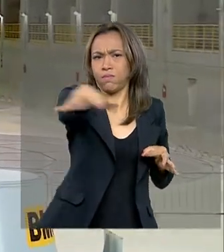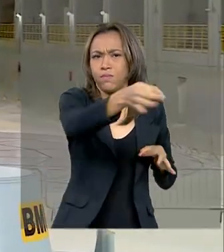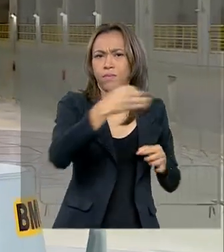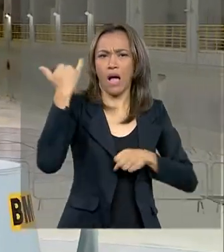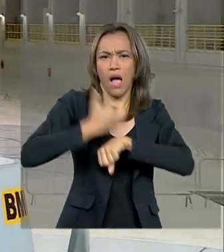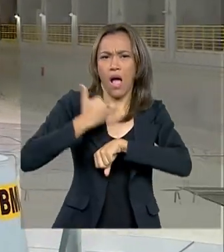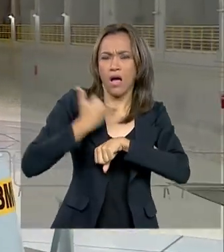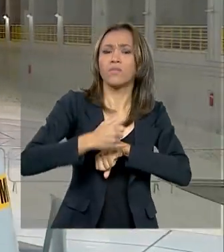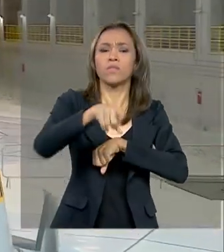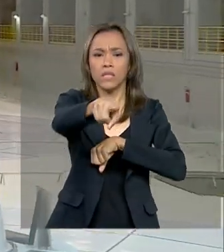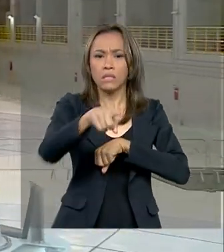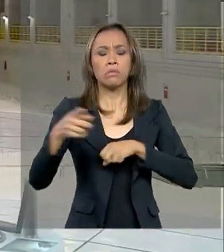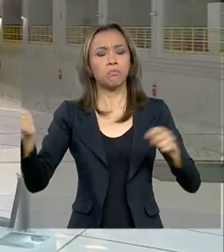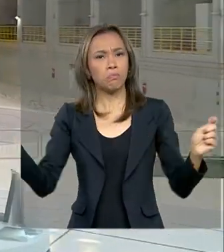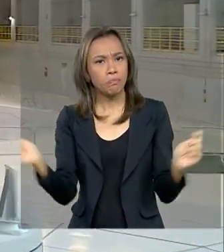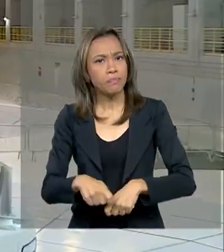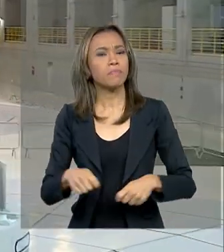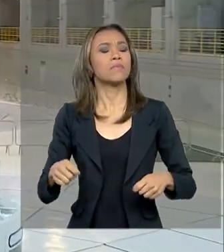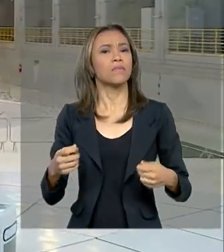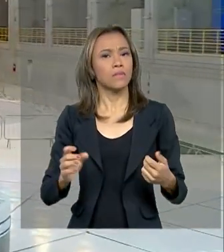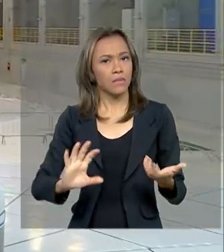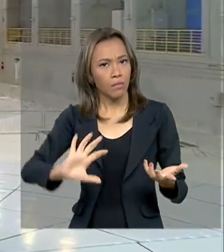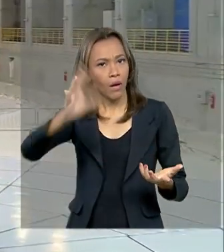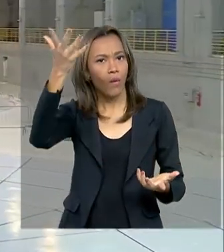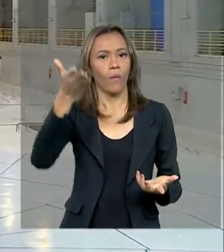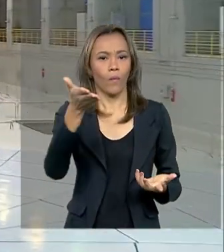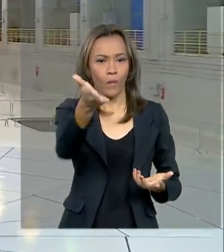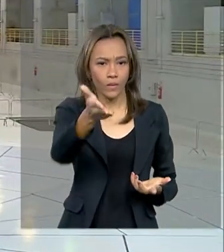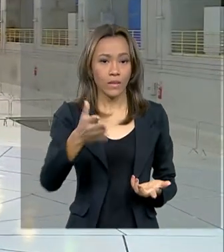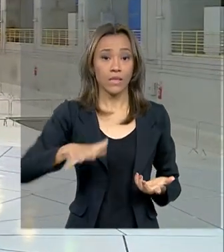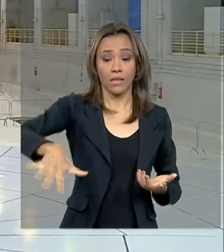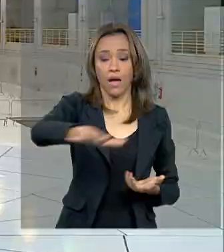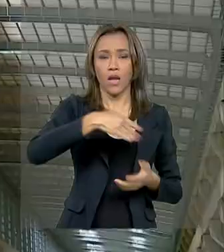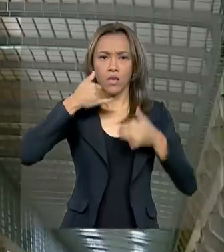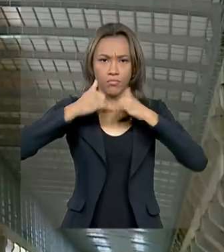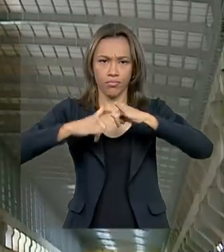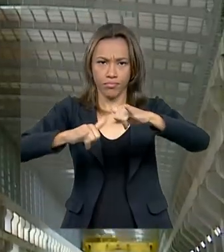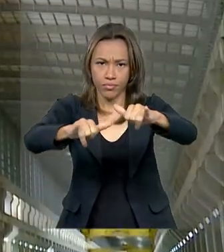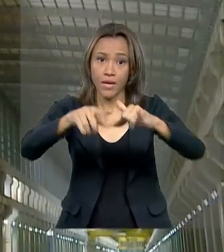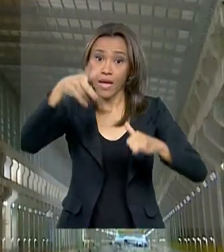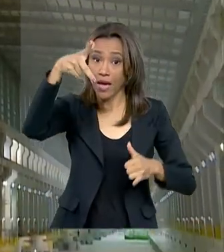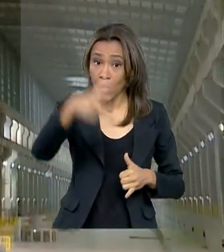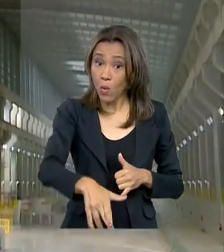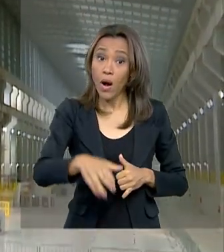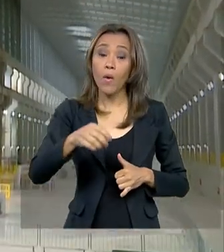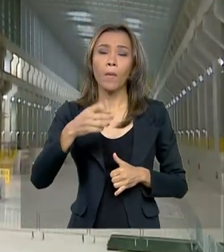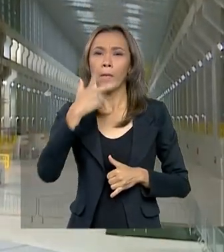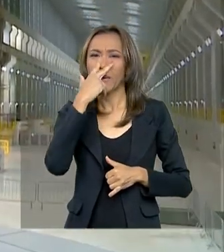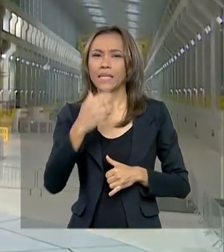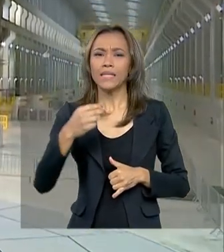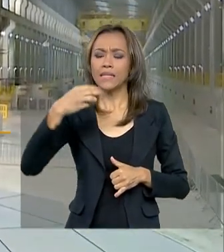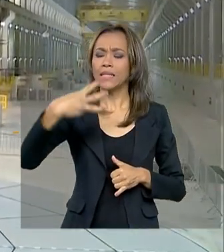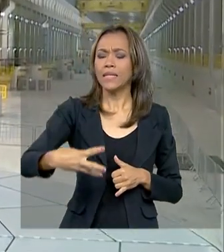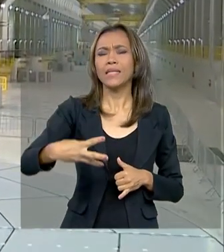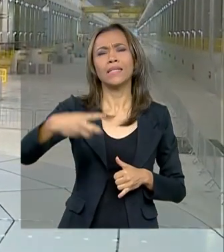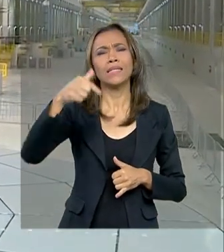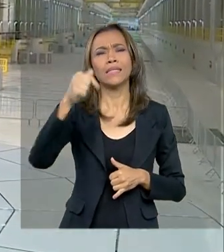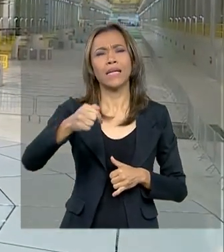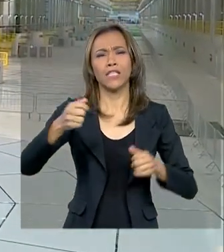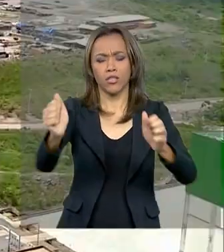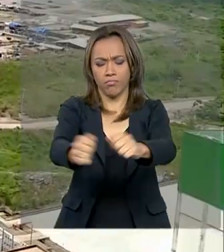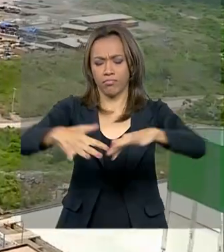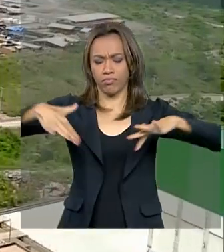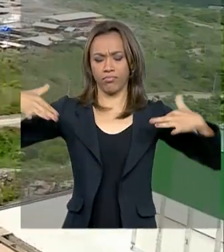tornar realidade este gigante do setor elétrico equivalem à construção de 37 estádios do Maracanã